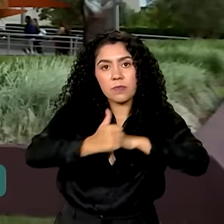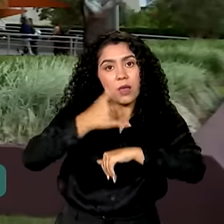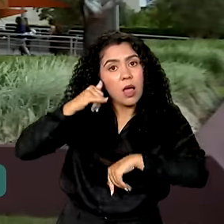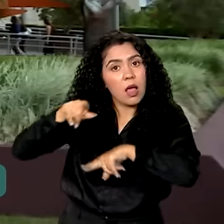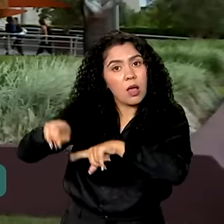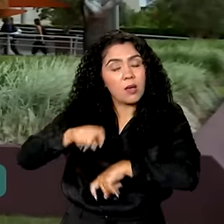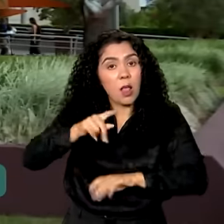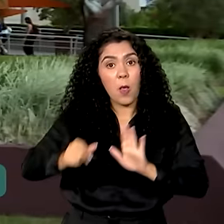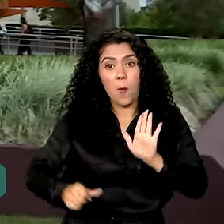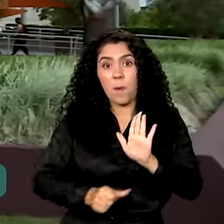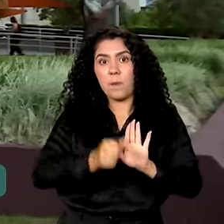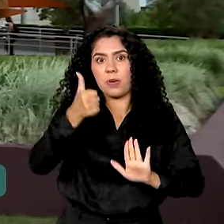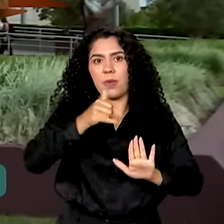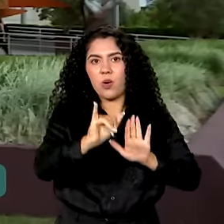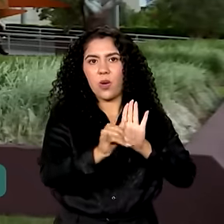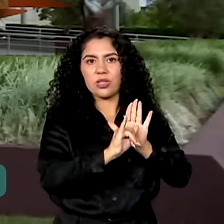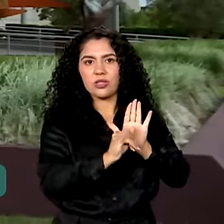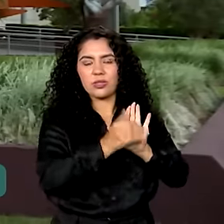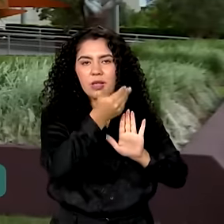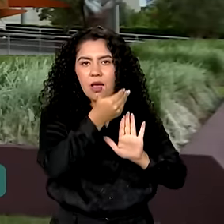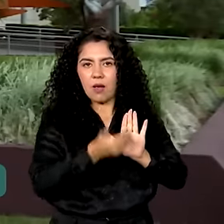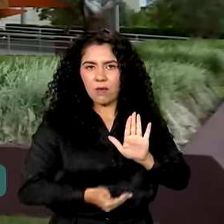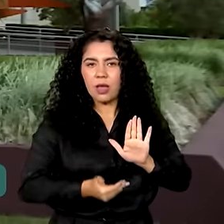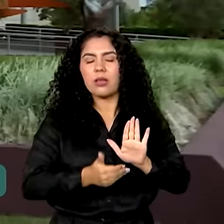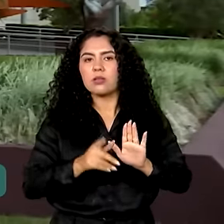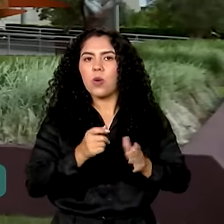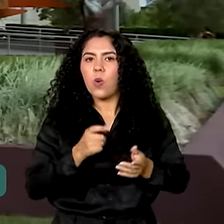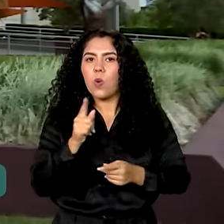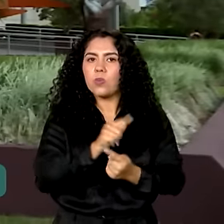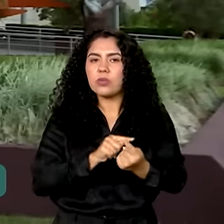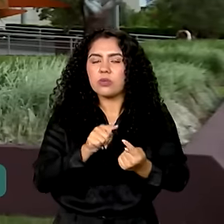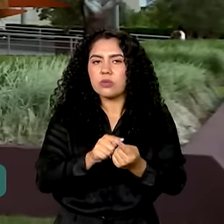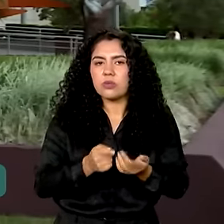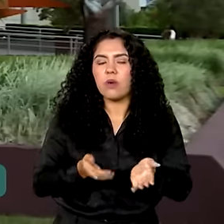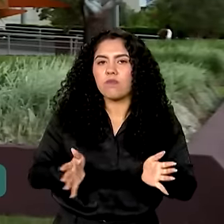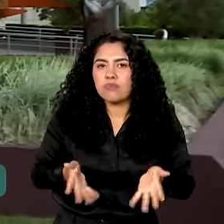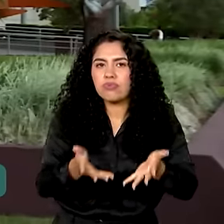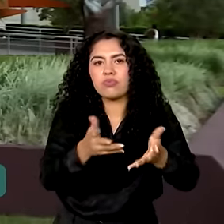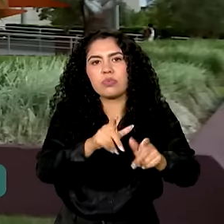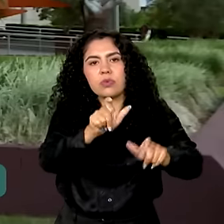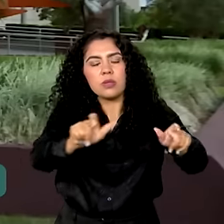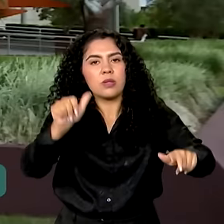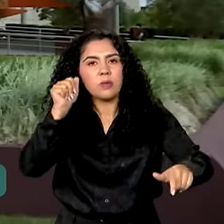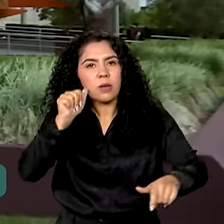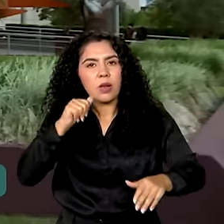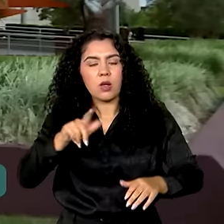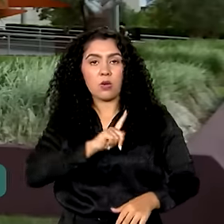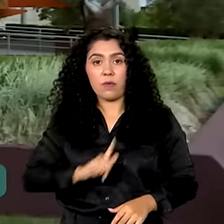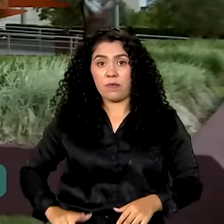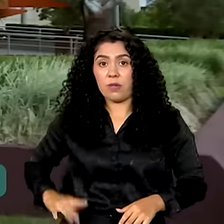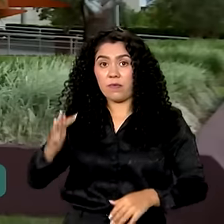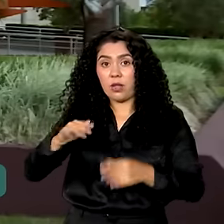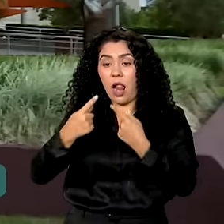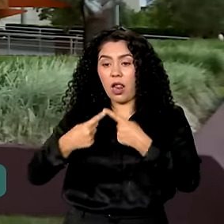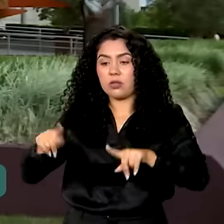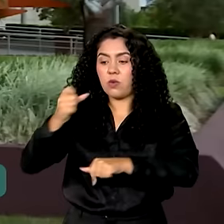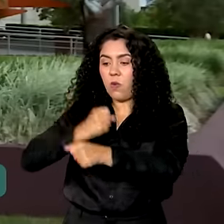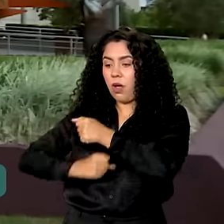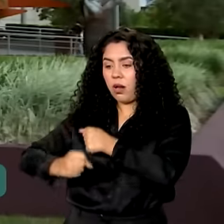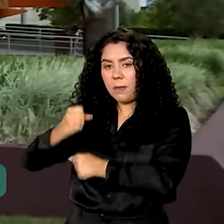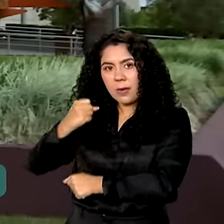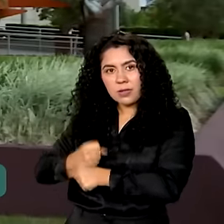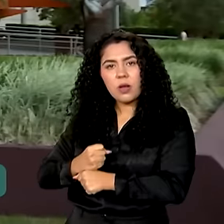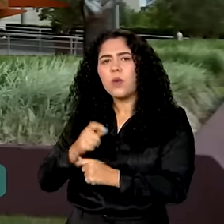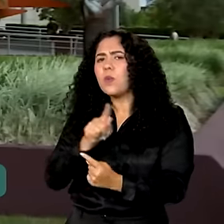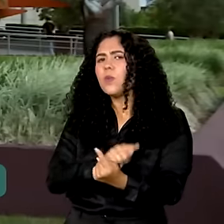Programa de Organização Produtiva e Econômica de Mulheres Rurais lançado pelo governo federal no ano passado. O objetivo